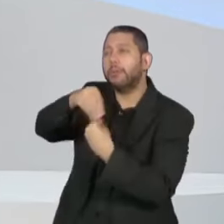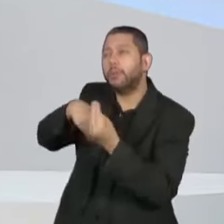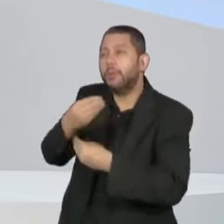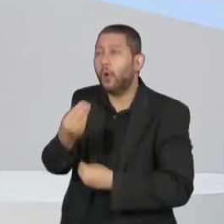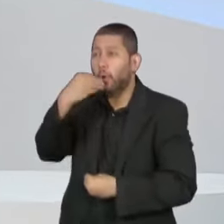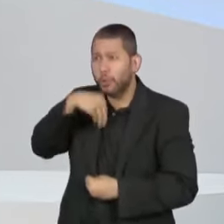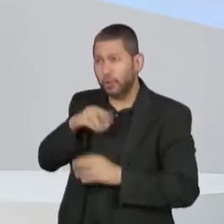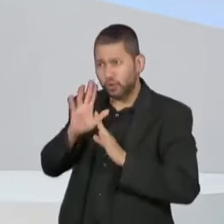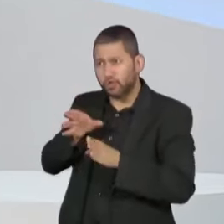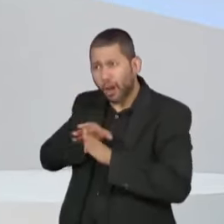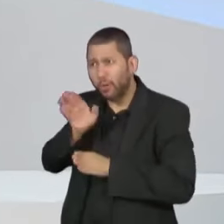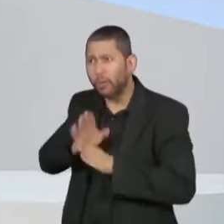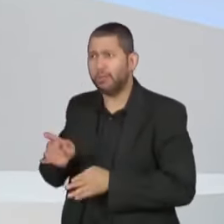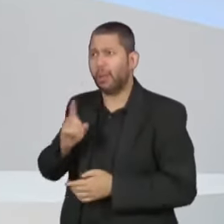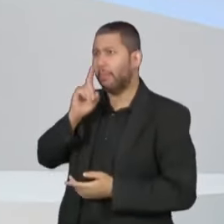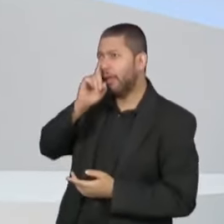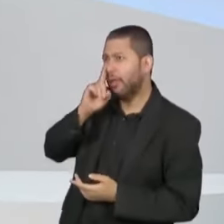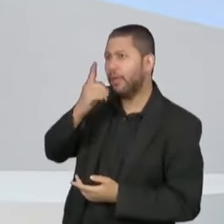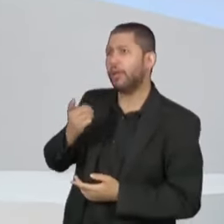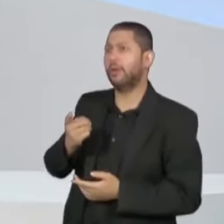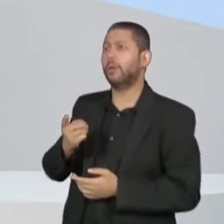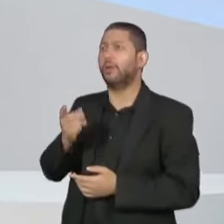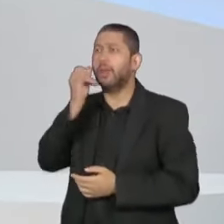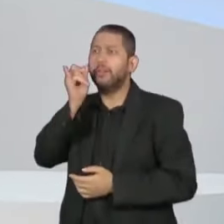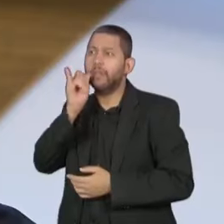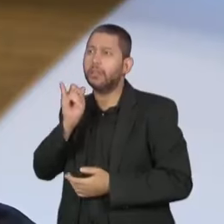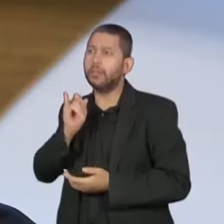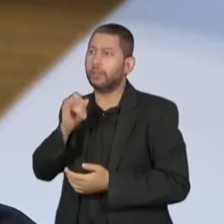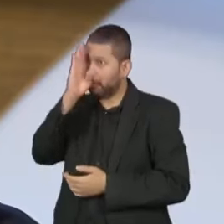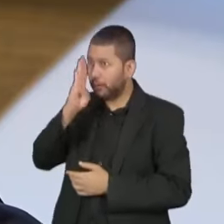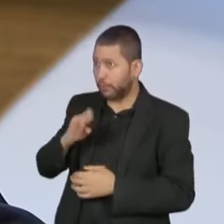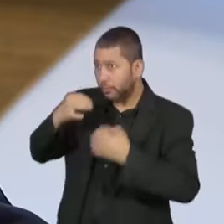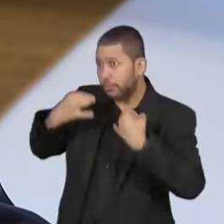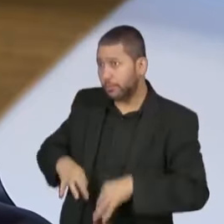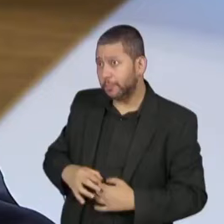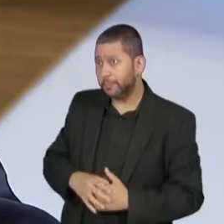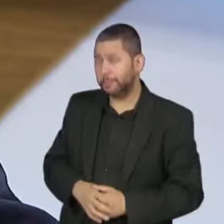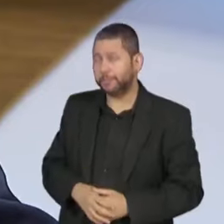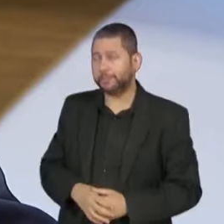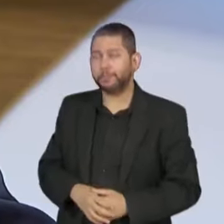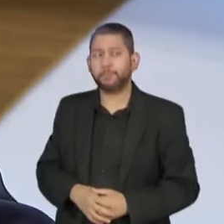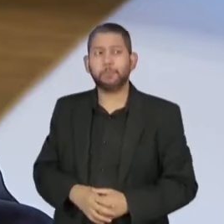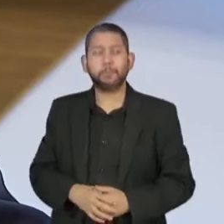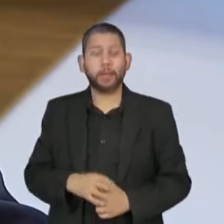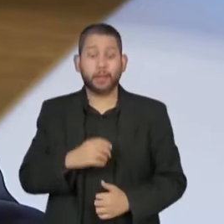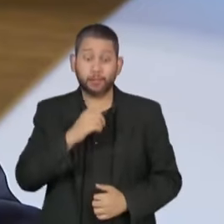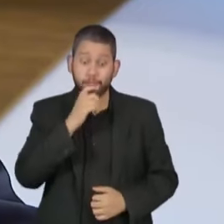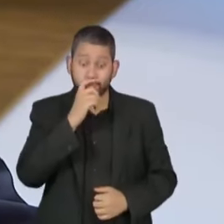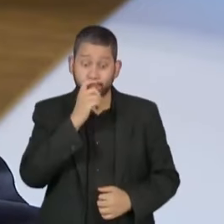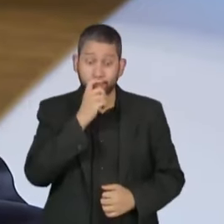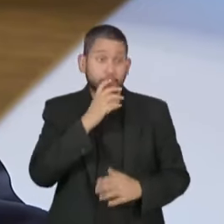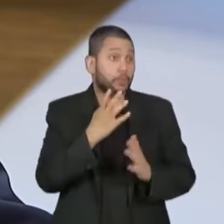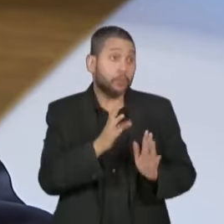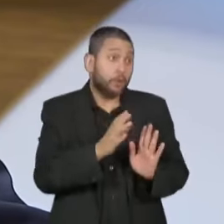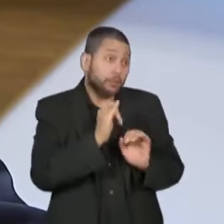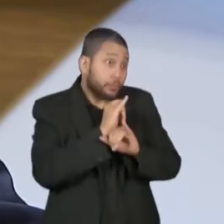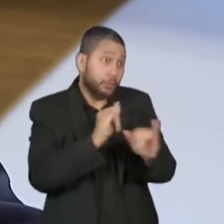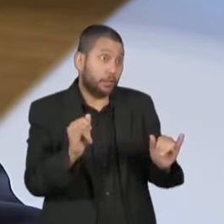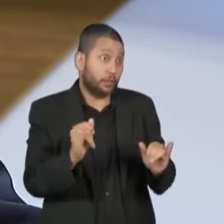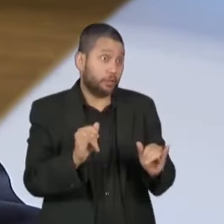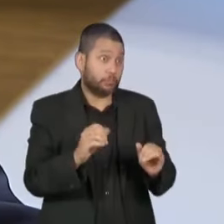cuidados. Como é que o senhor acha que a gente está lidando com essa situação? Primeiro, é irreversível. O